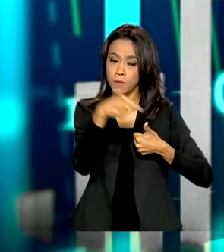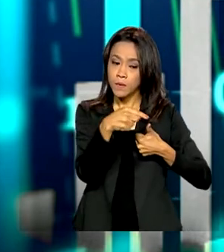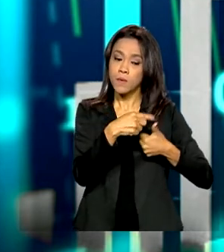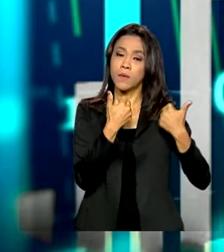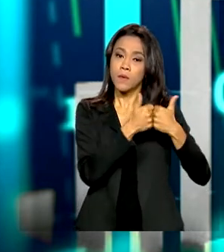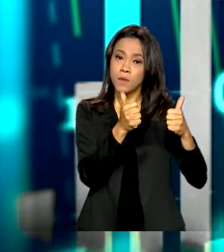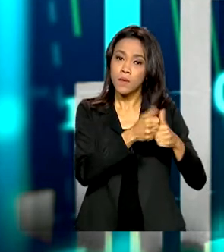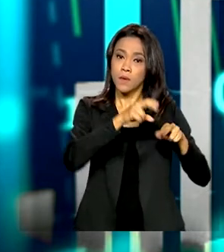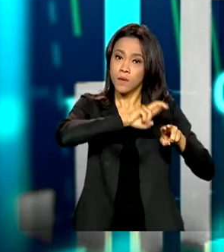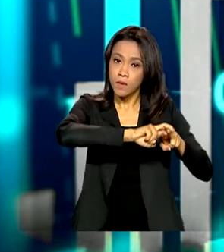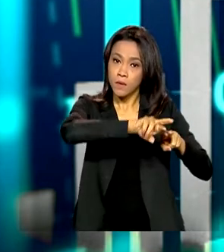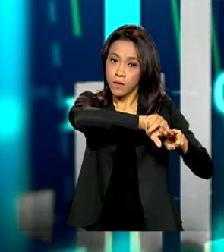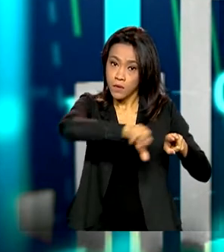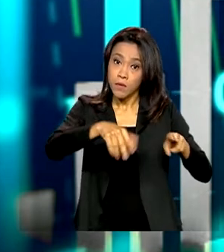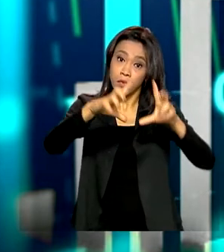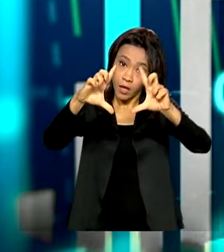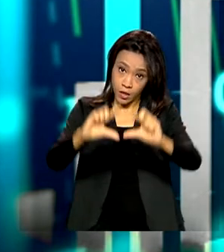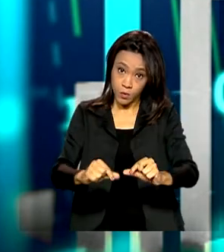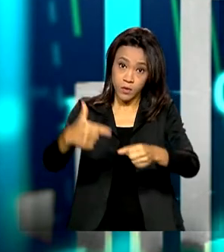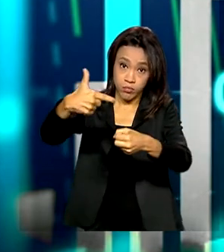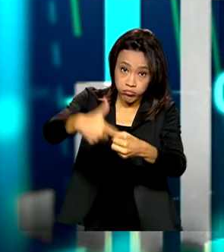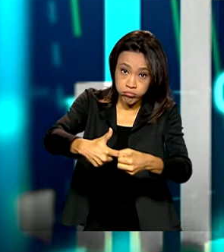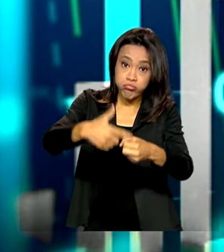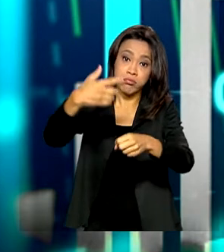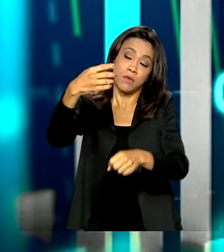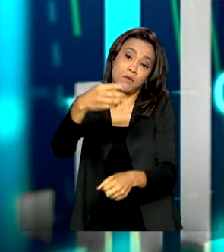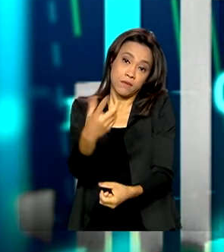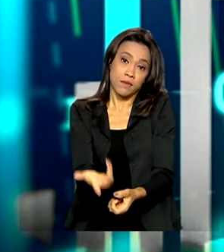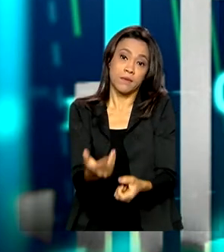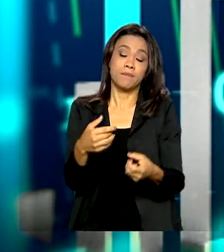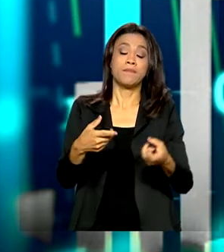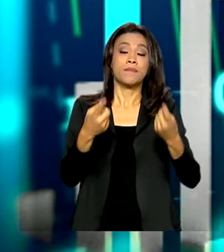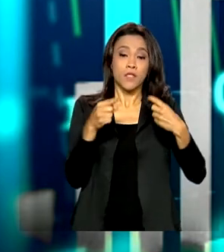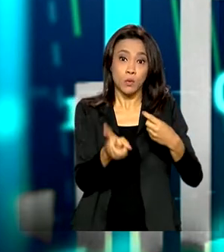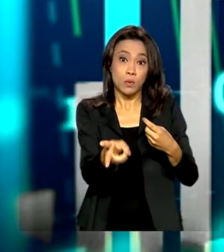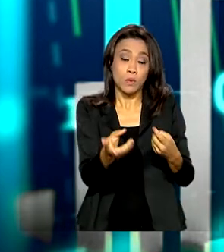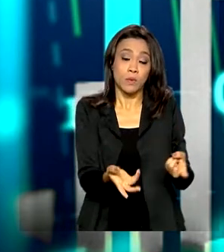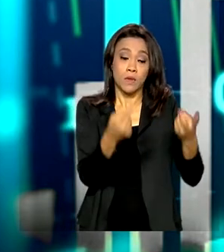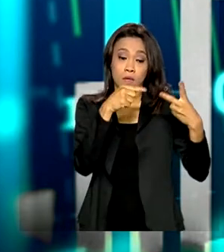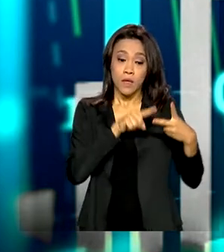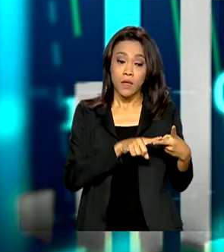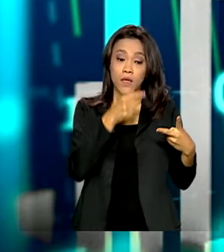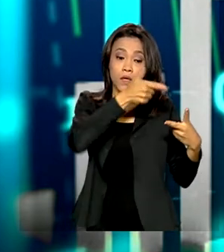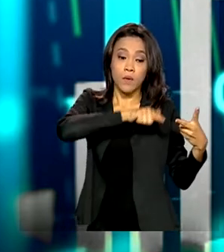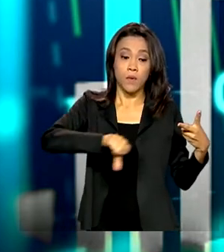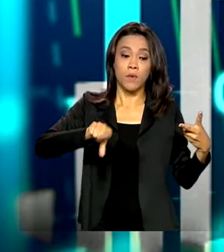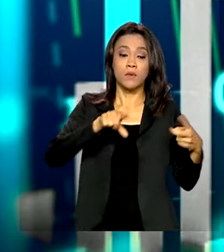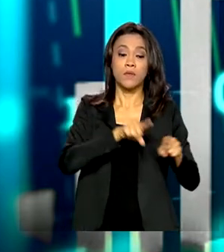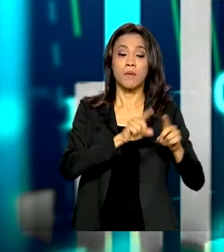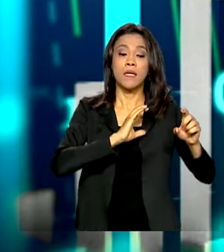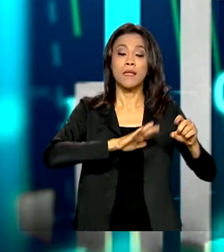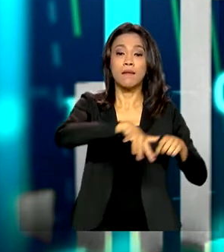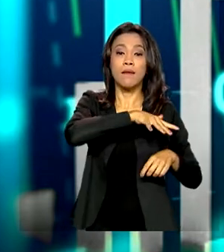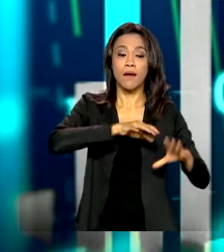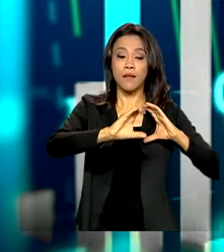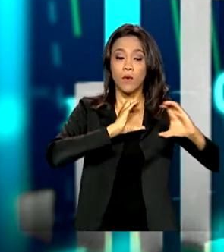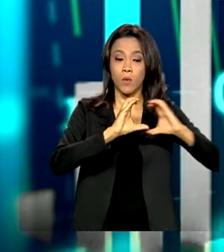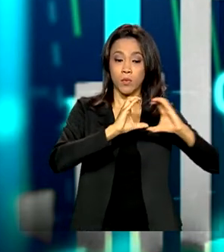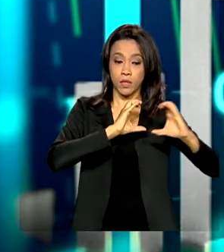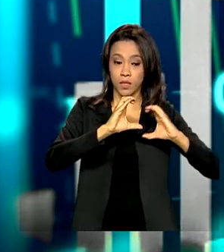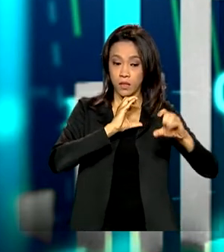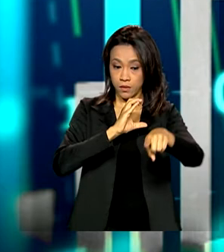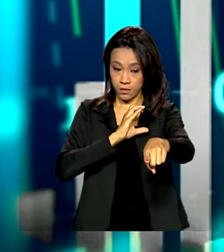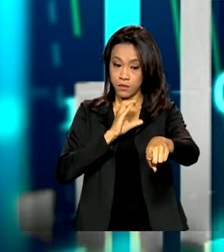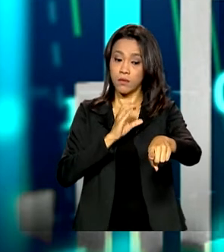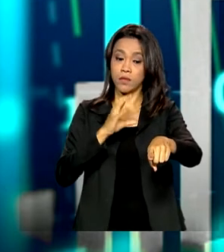com a queda nos preços da gasolina e etanol, que continua. E também uma pressão do segmento de comunicação, que já estava presente